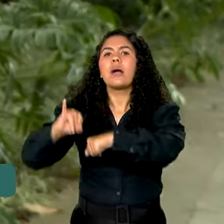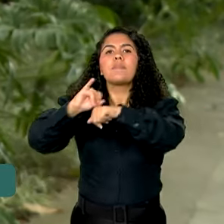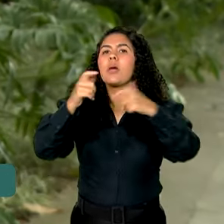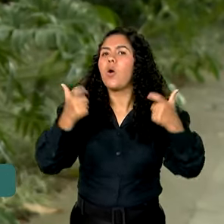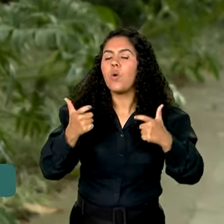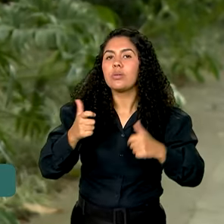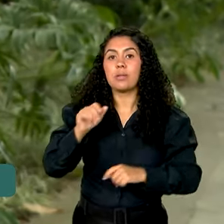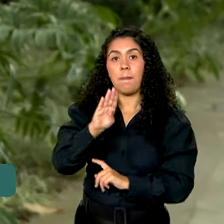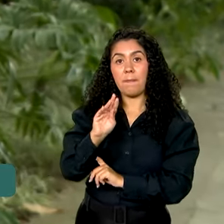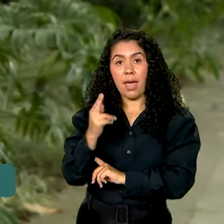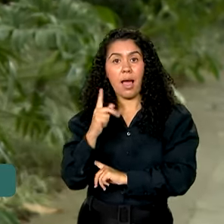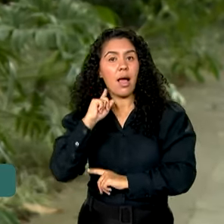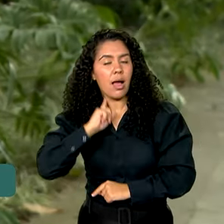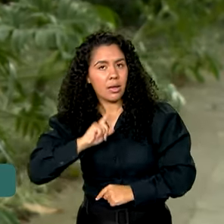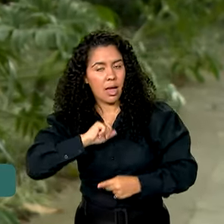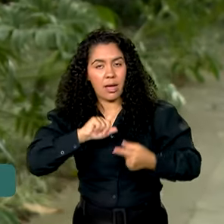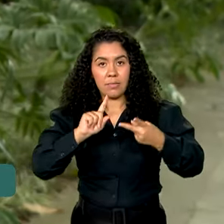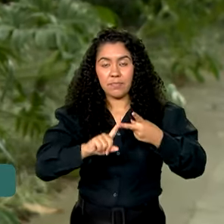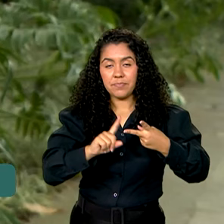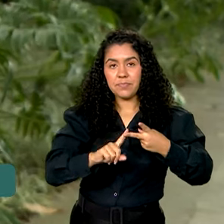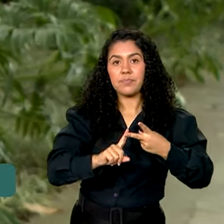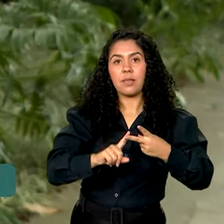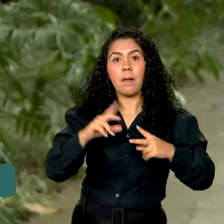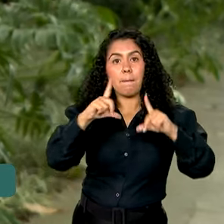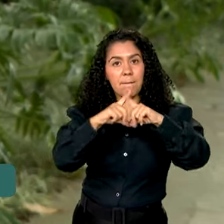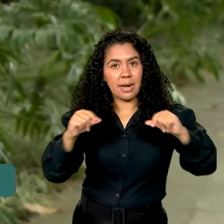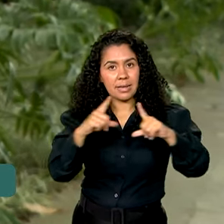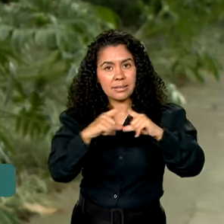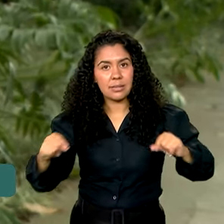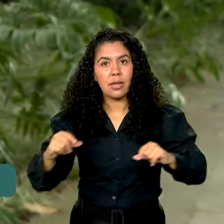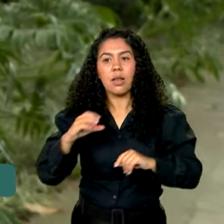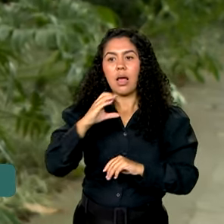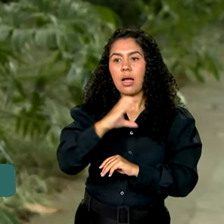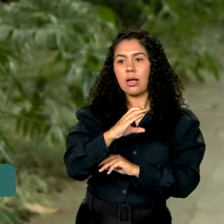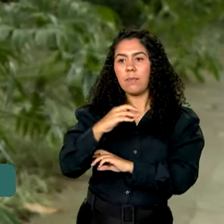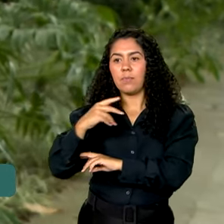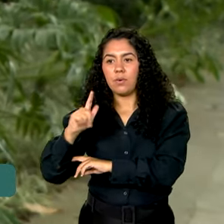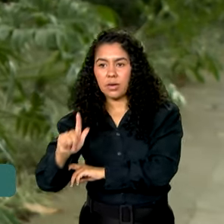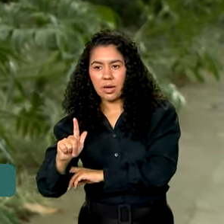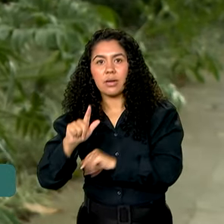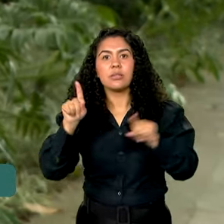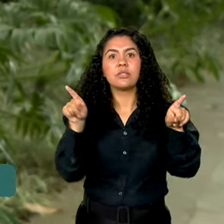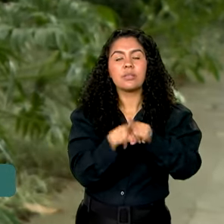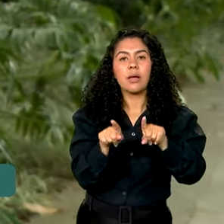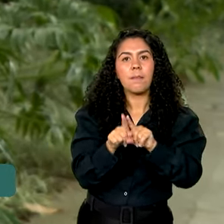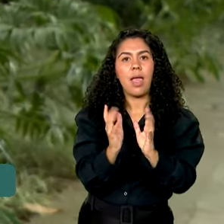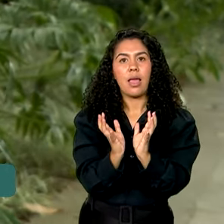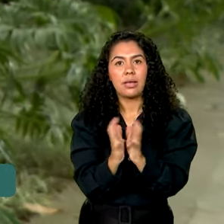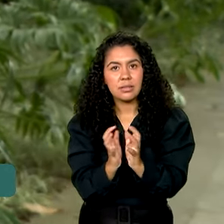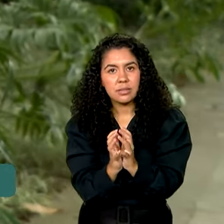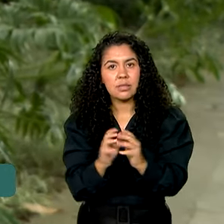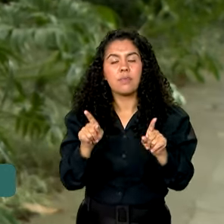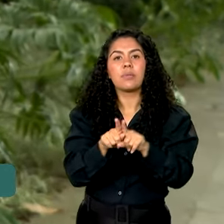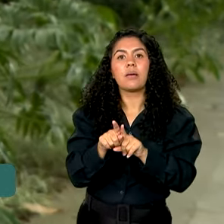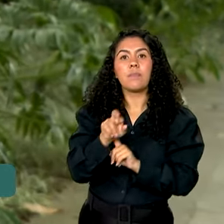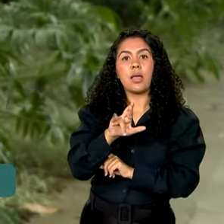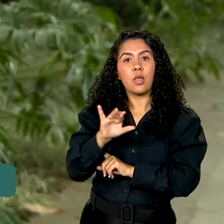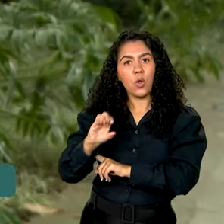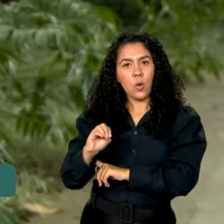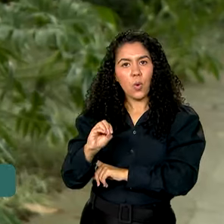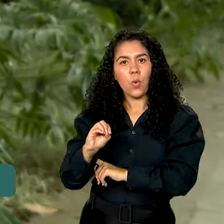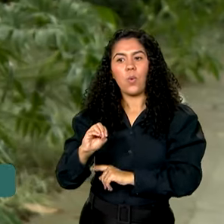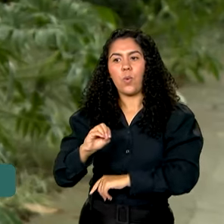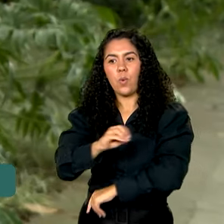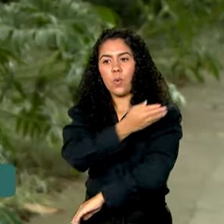Horizonte, Brasília, Campo Grande, Curitiba, Porto Velho, Recife, Rio Branco, Salvador